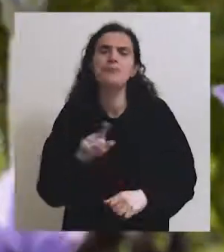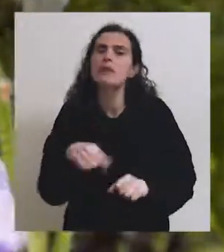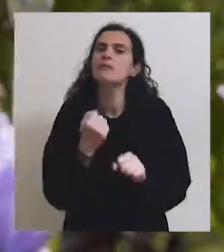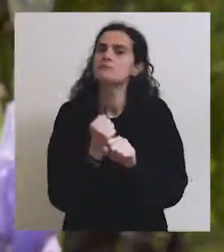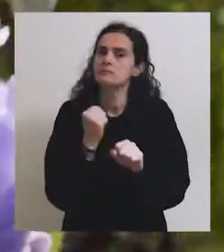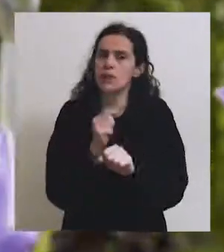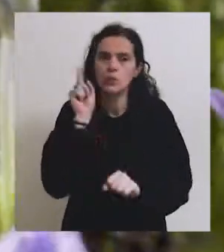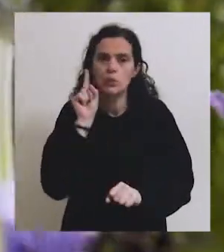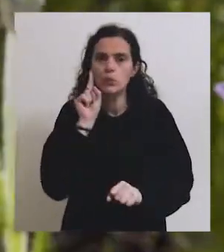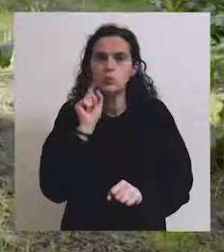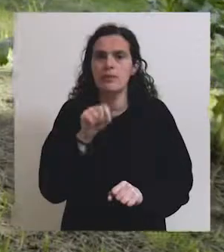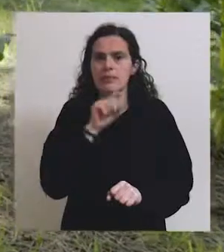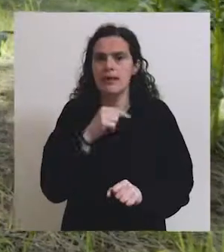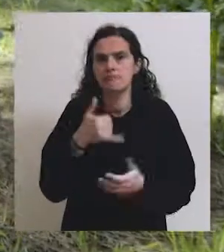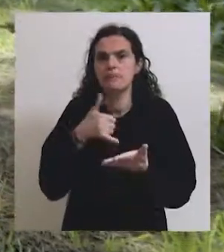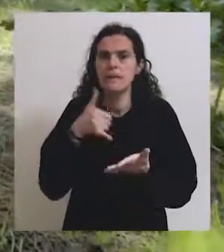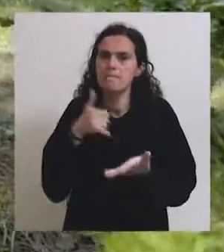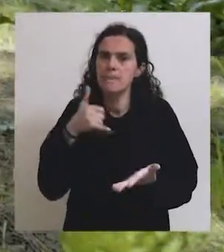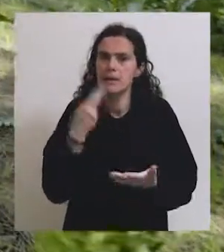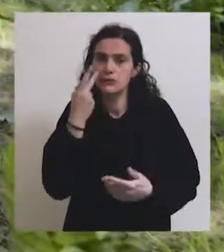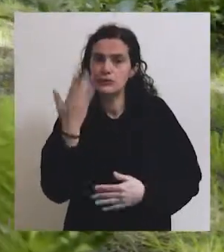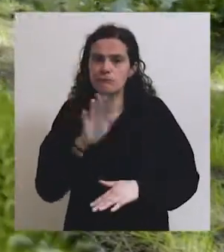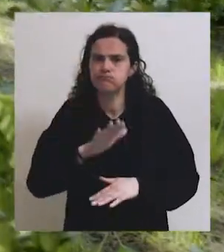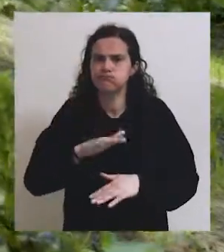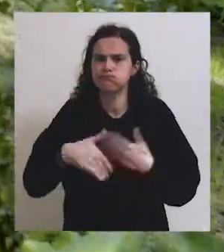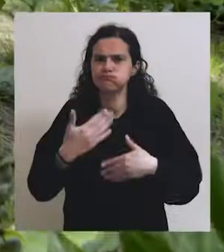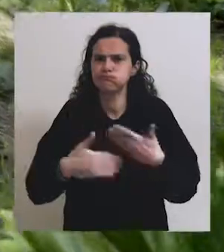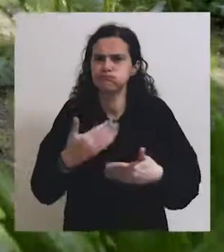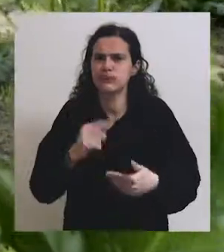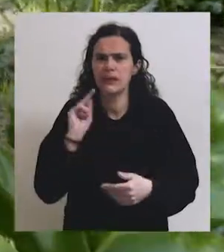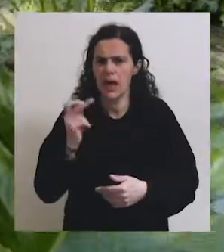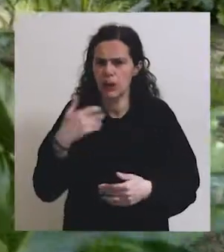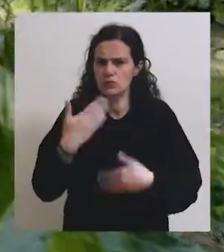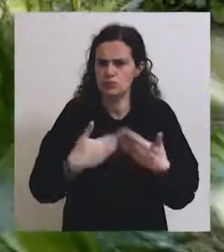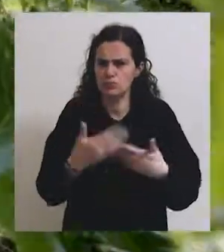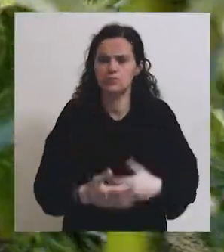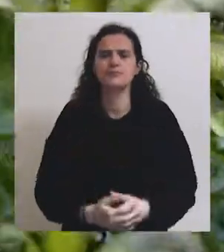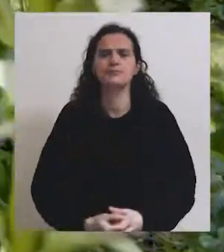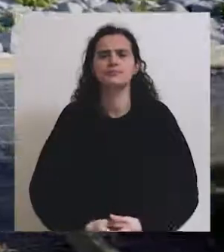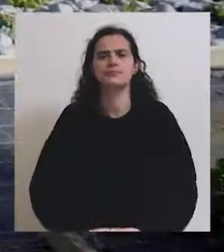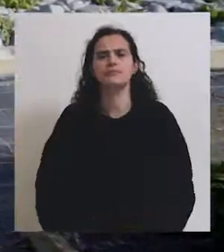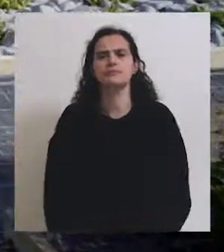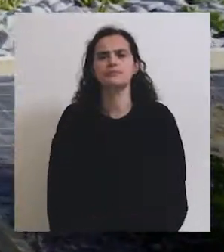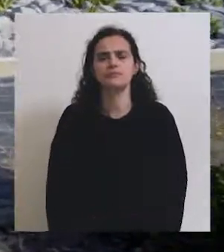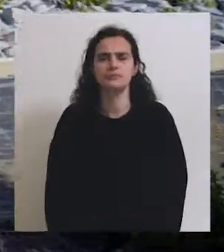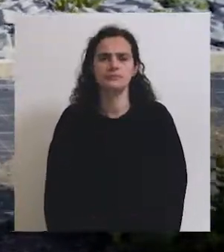um trabalho fundamental para que estes insetos vivam e estejam aqui durante muitos anos.